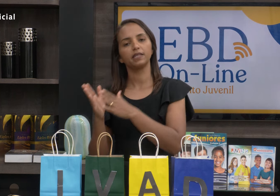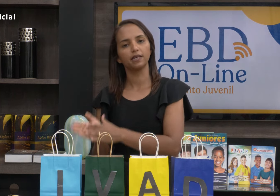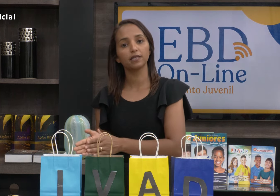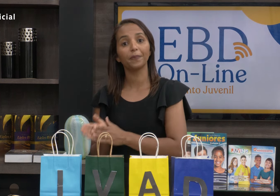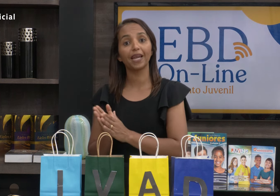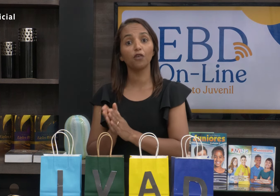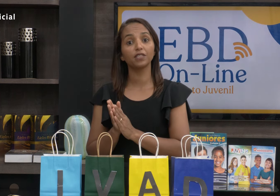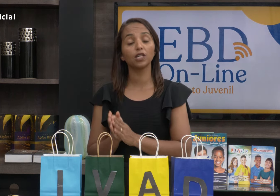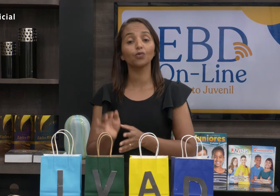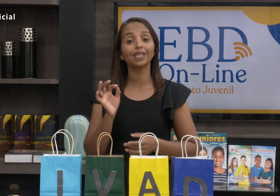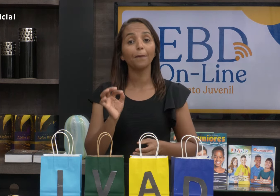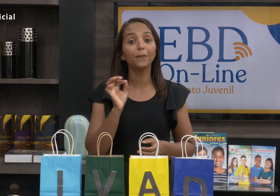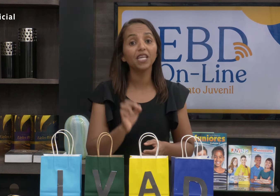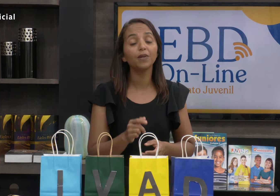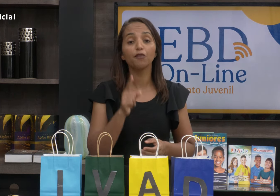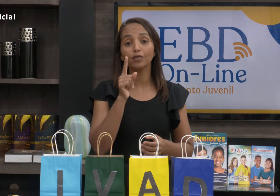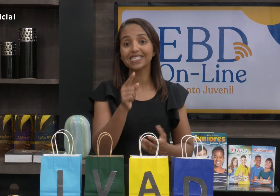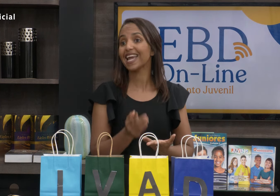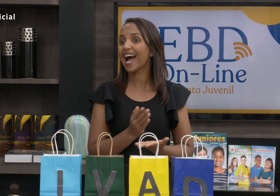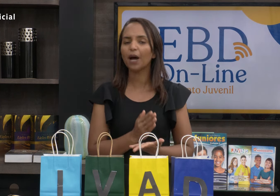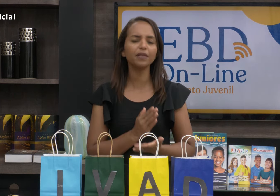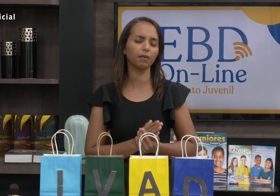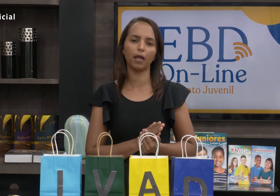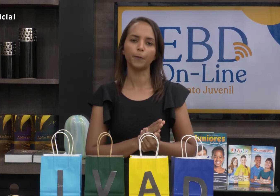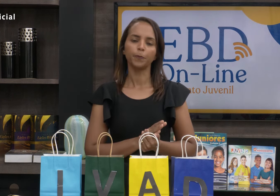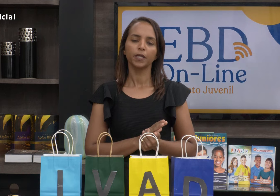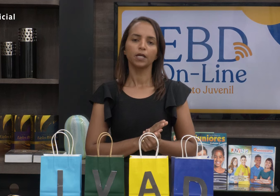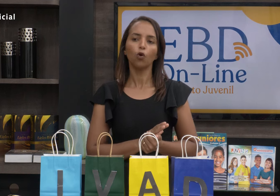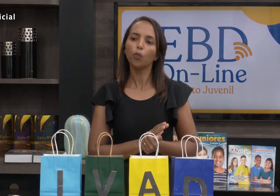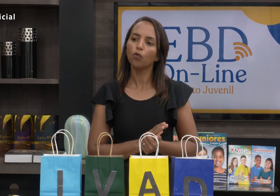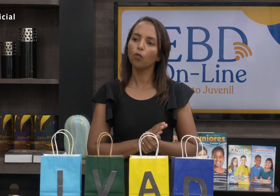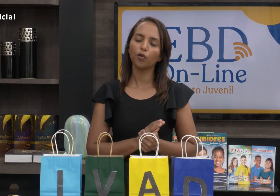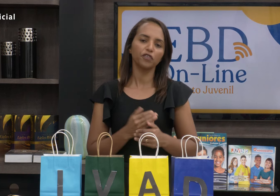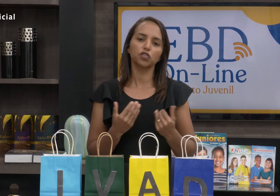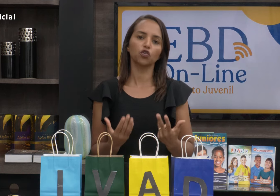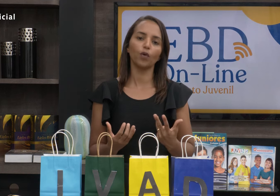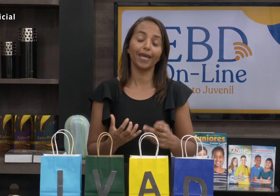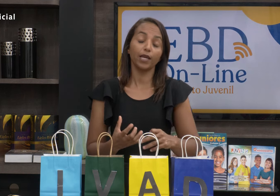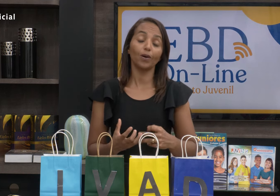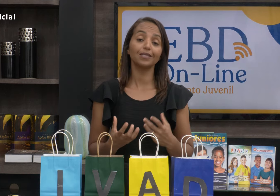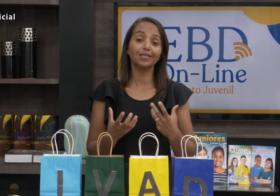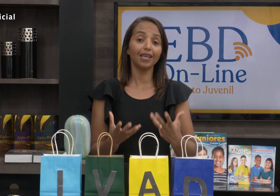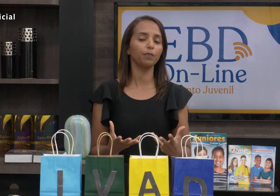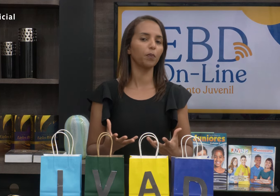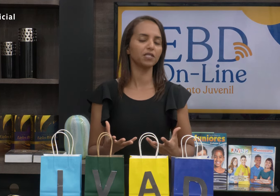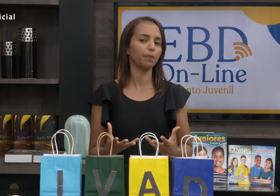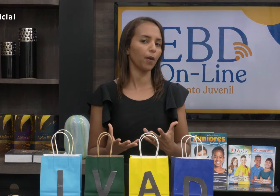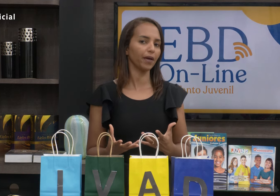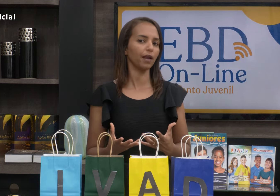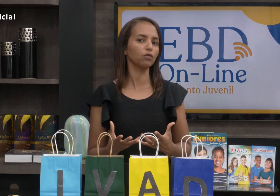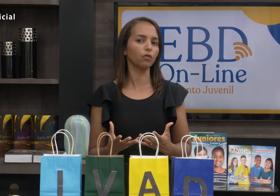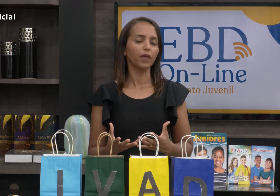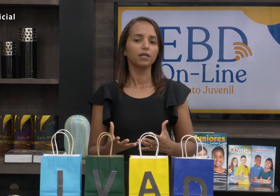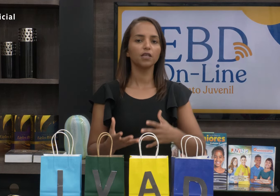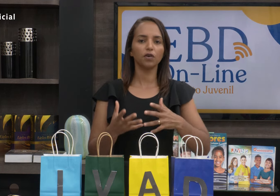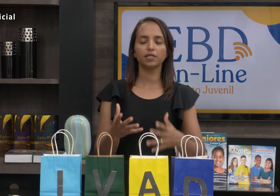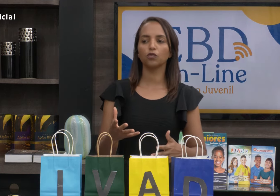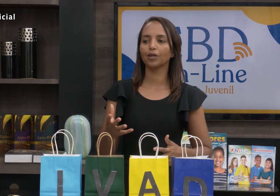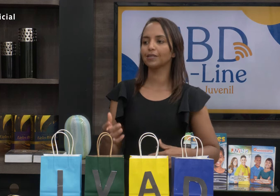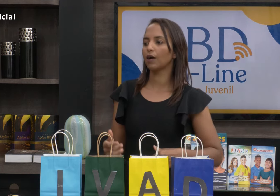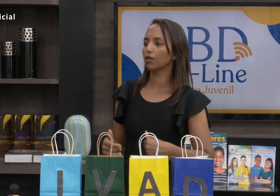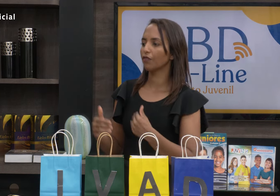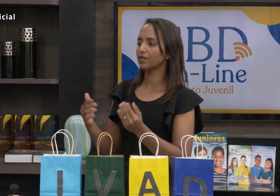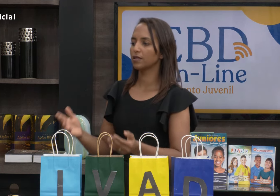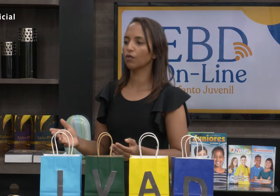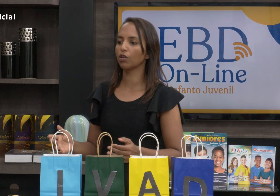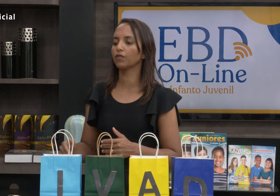essa criança para ler o versículo na Bíblia e você abre também. O professor, ele é o exemplo principal para aquele aluno. Se você,